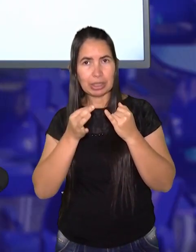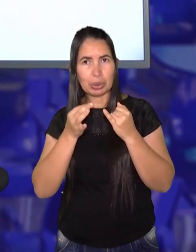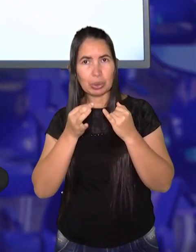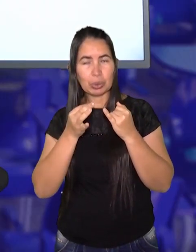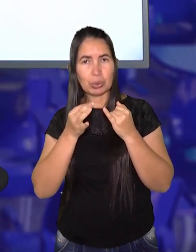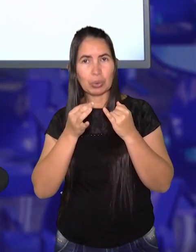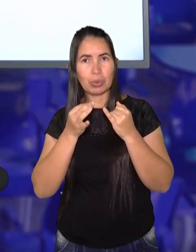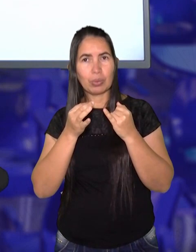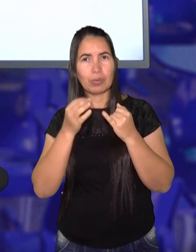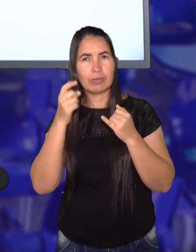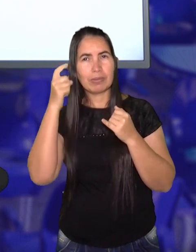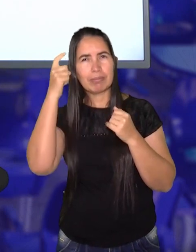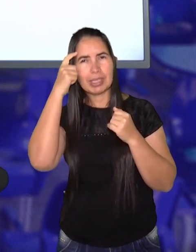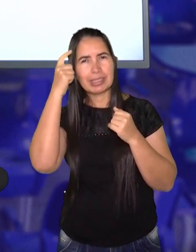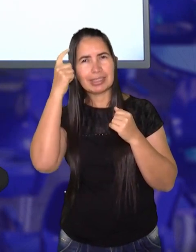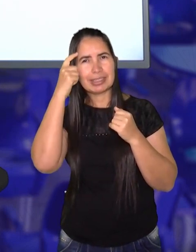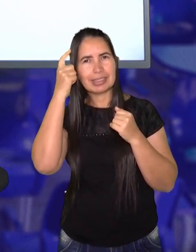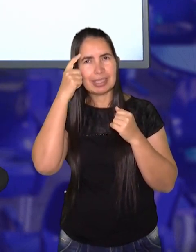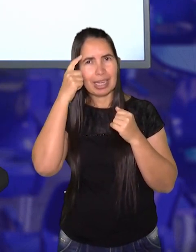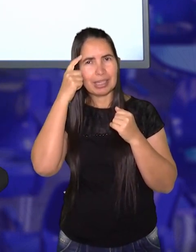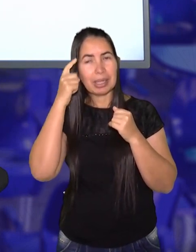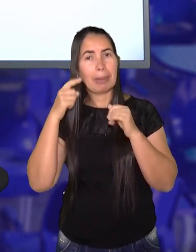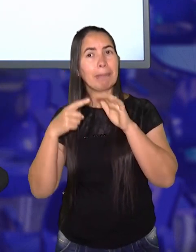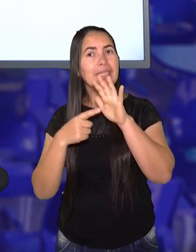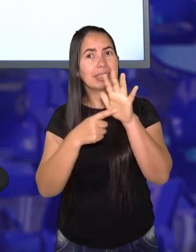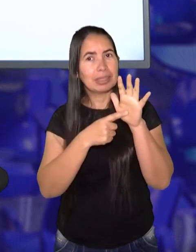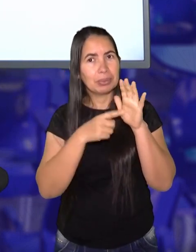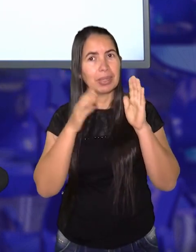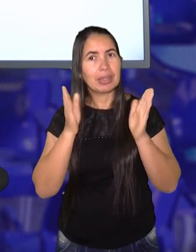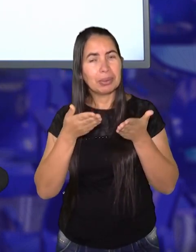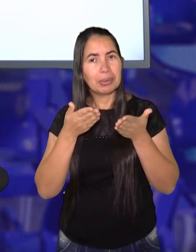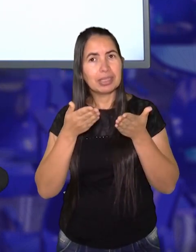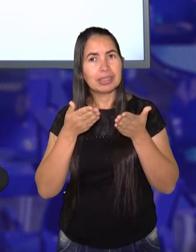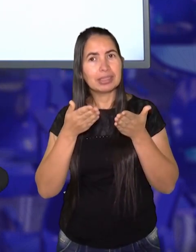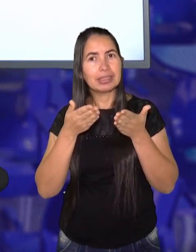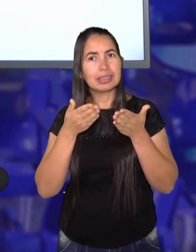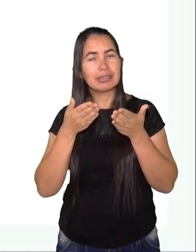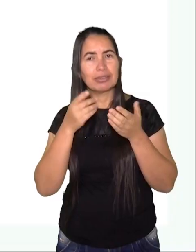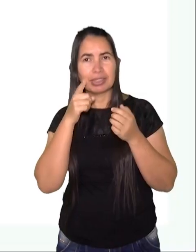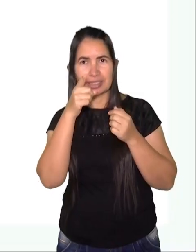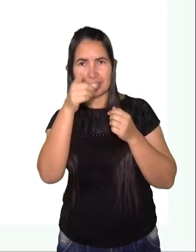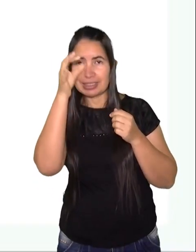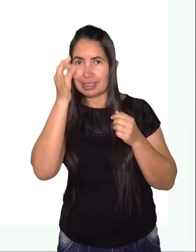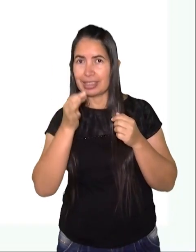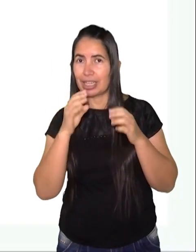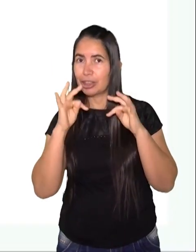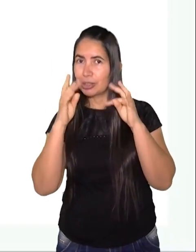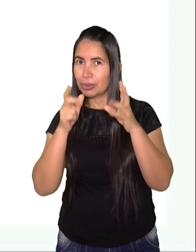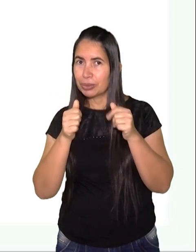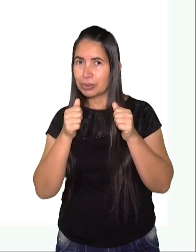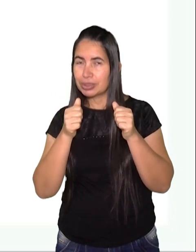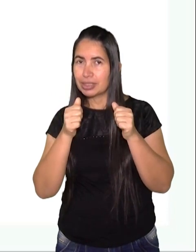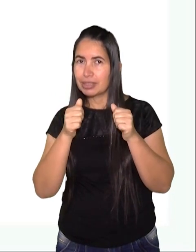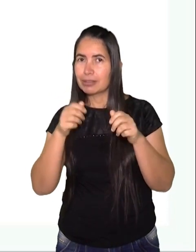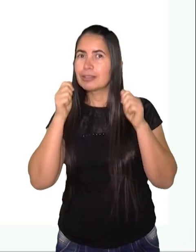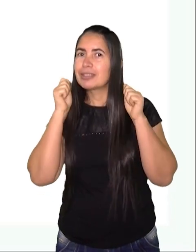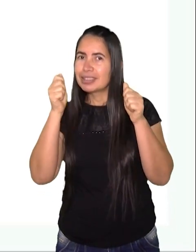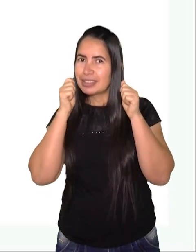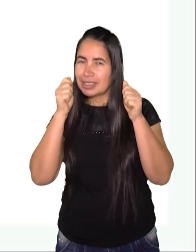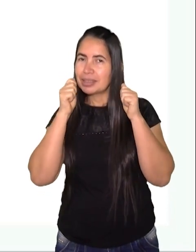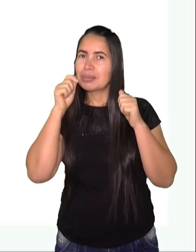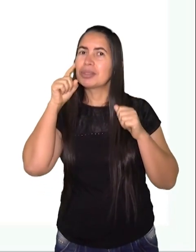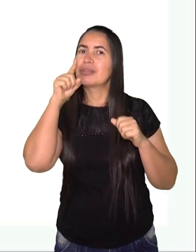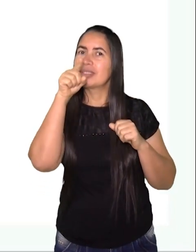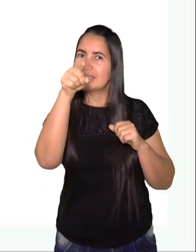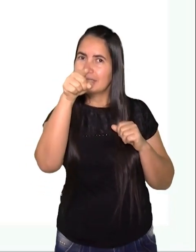Certo? Vamos puxar aí pela memória que a tia Sara apresentou agora há pouquinho. Será que você vai acertar todos? Vou ficar